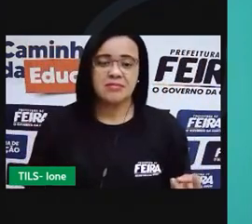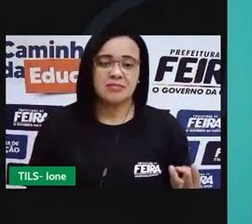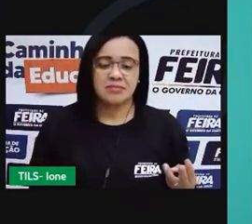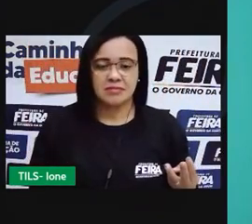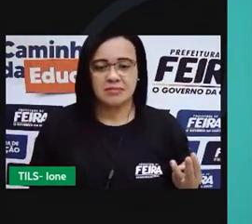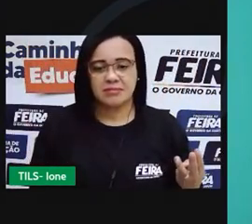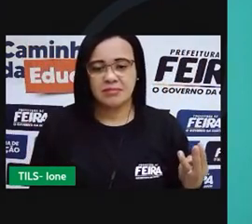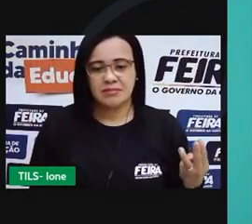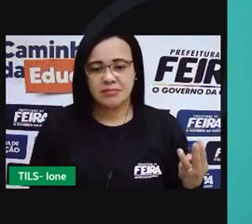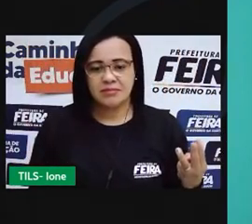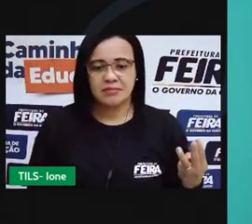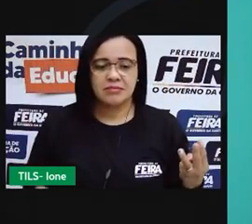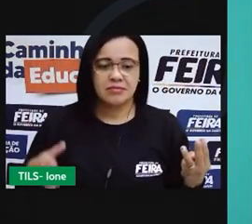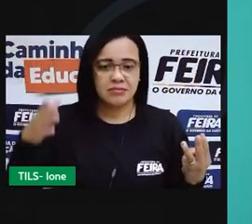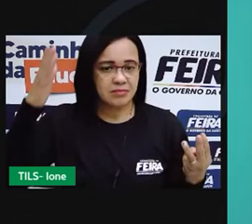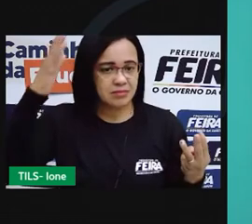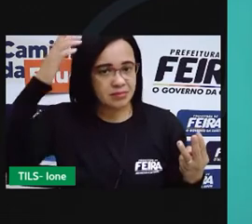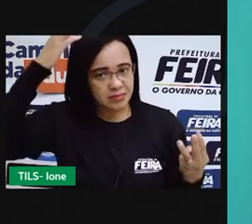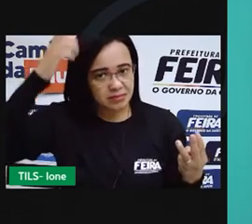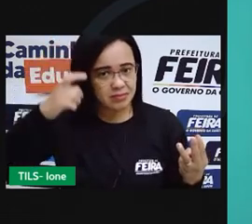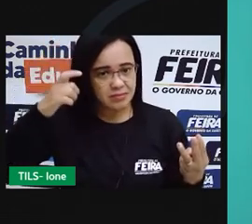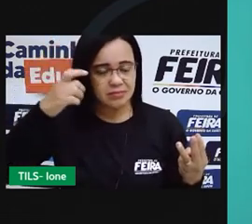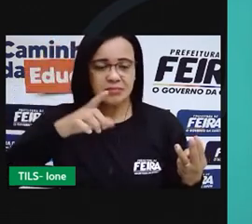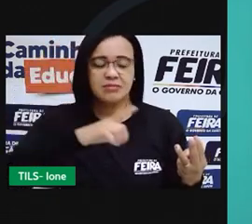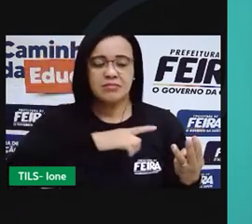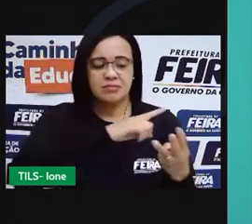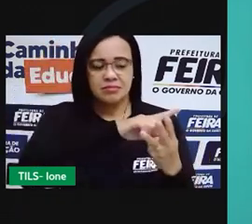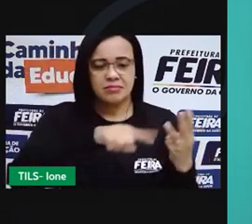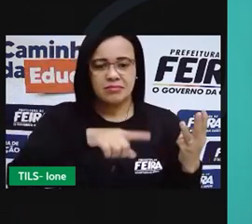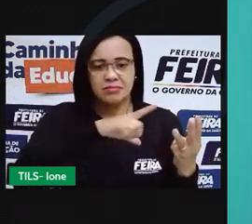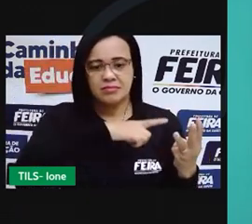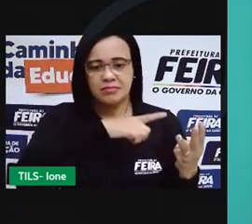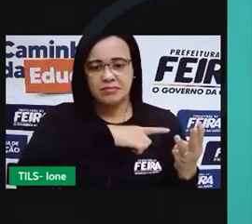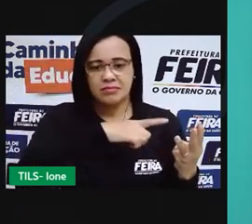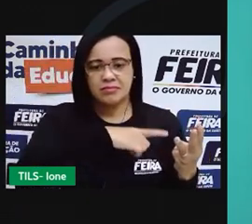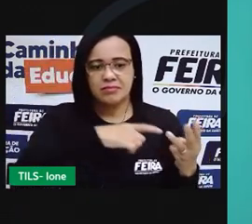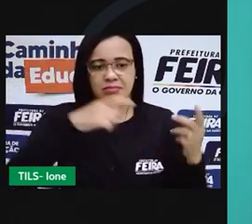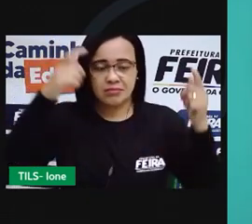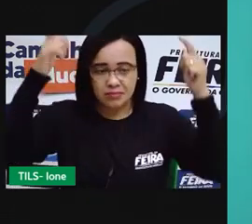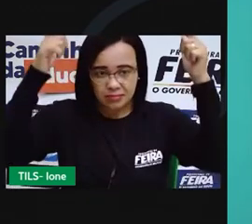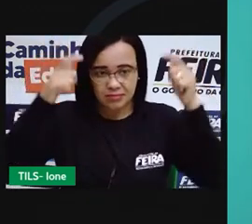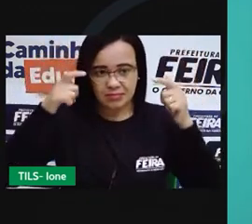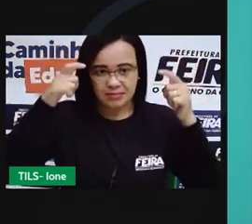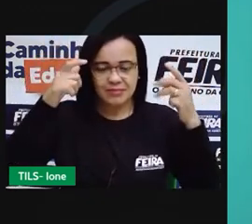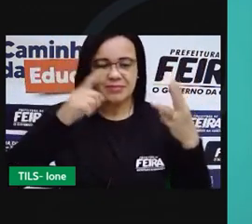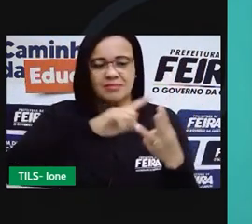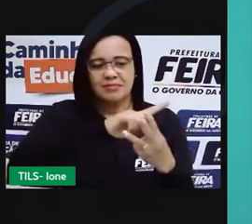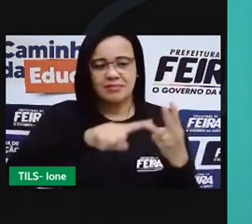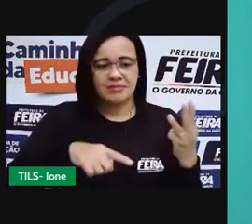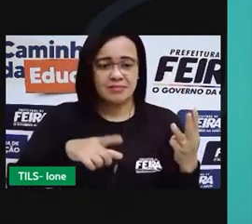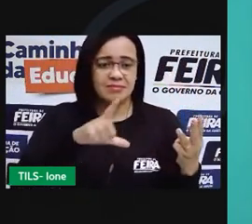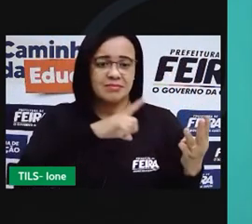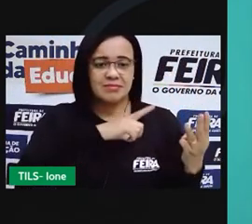o meu tem três tem três o meu